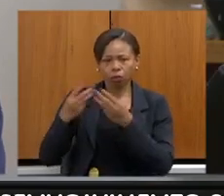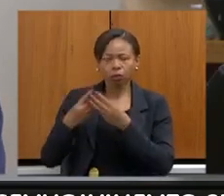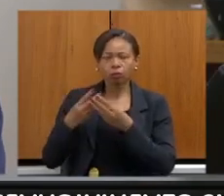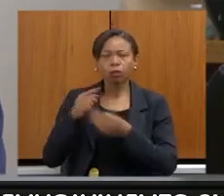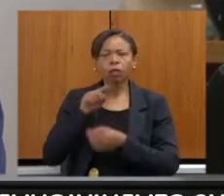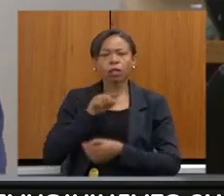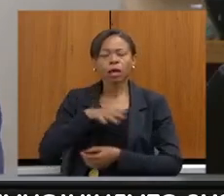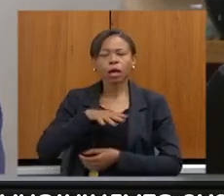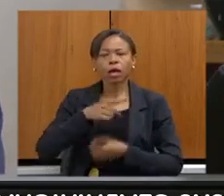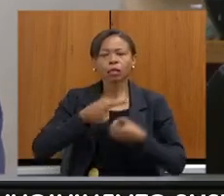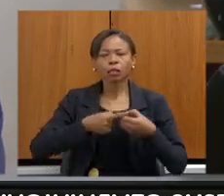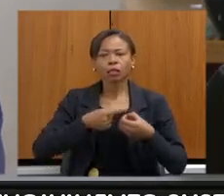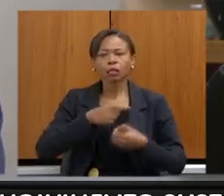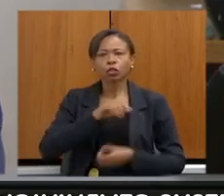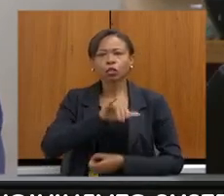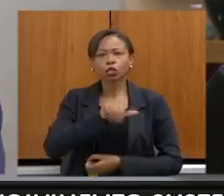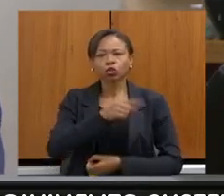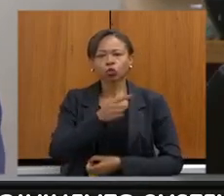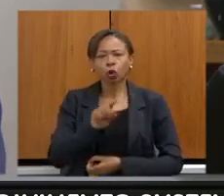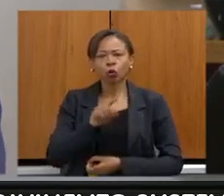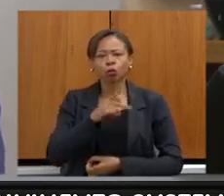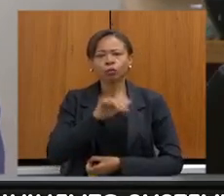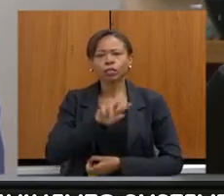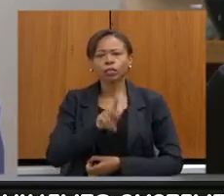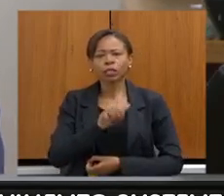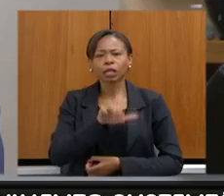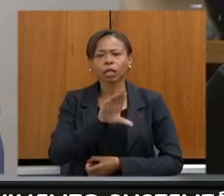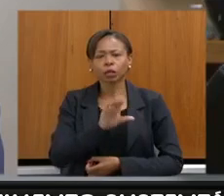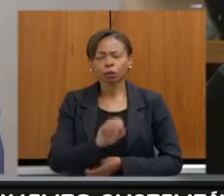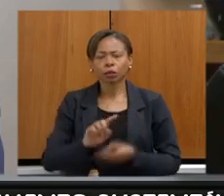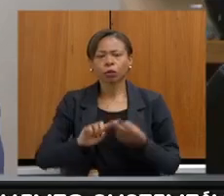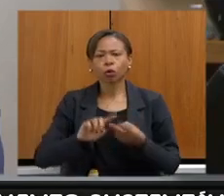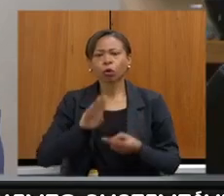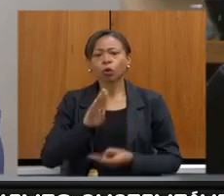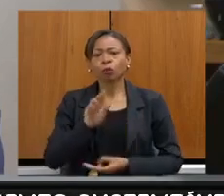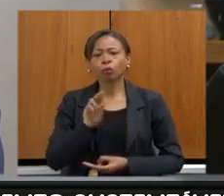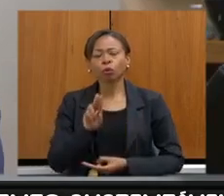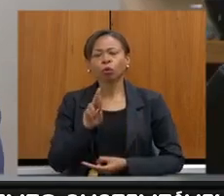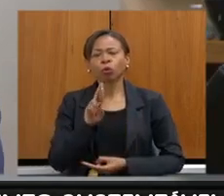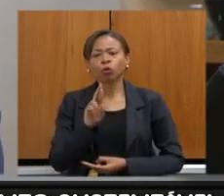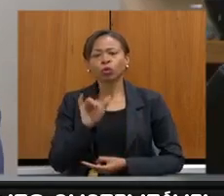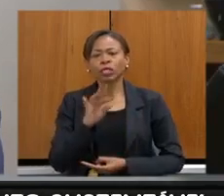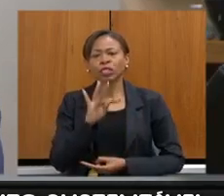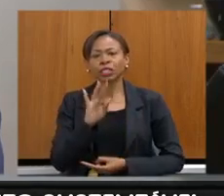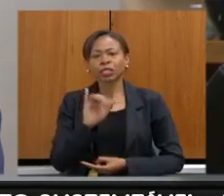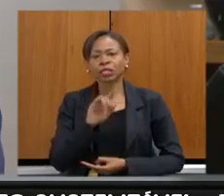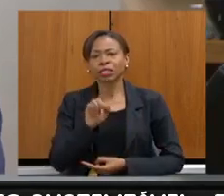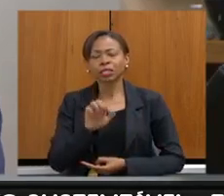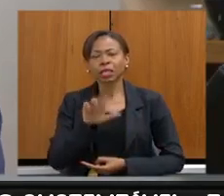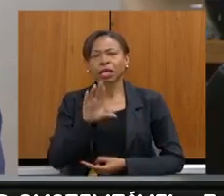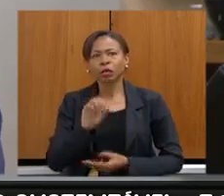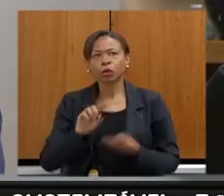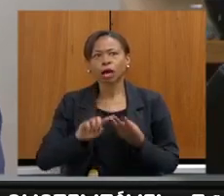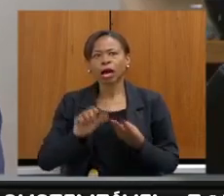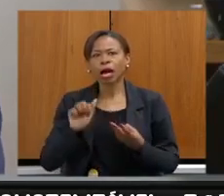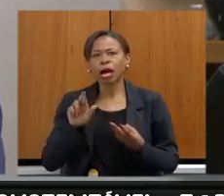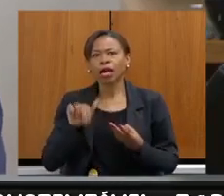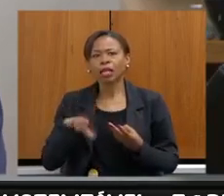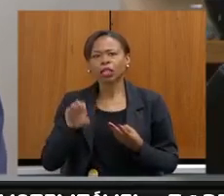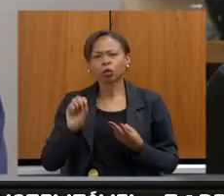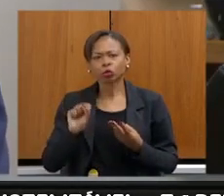Pinheiro, Buritizeiros e Arinos foram os municípios com maior área desmatada detectada em 2022.